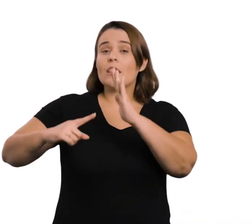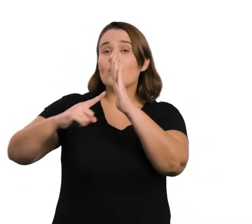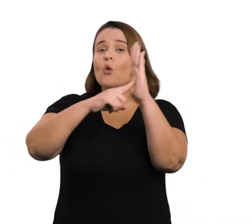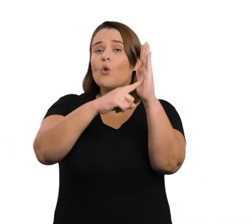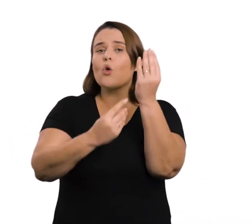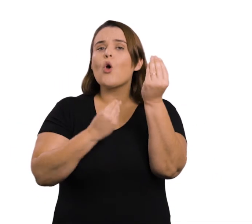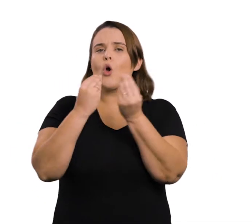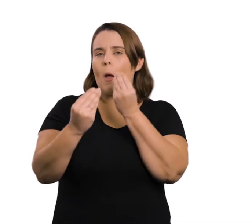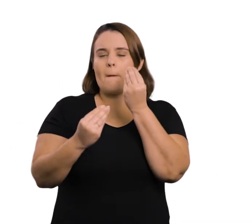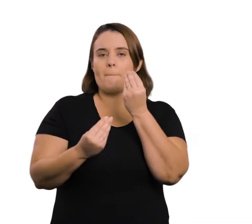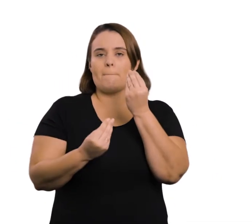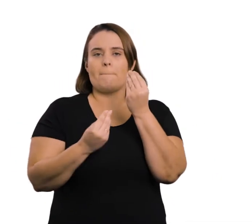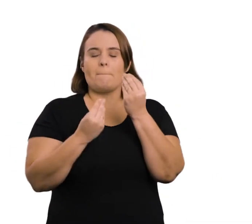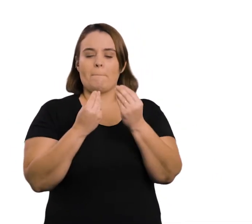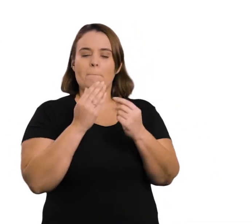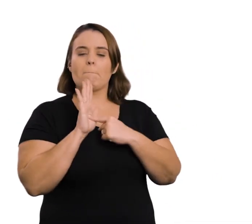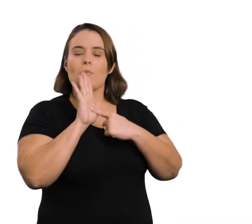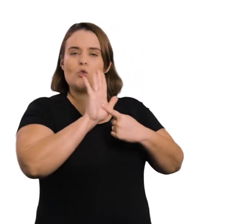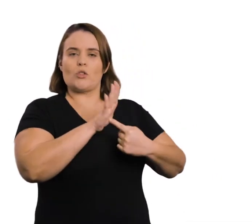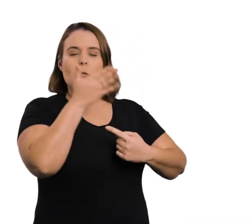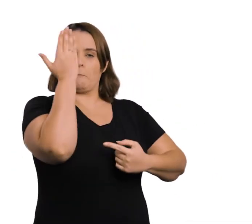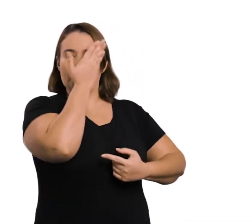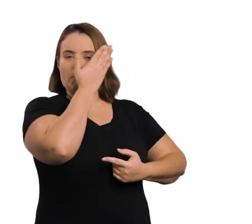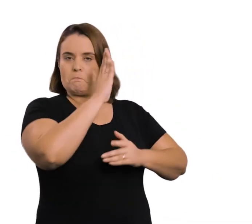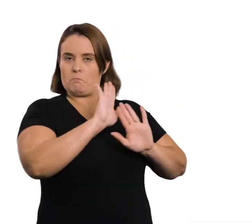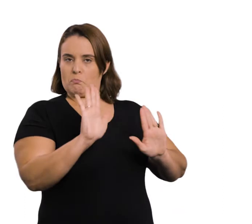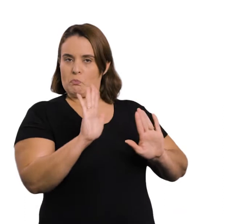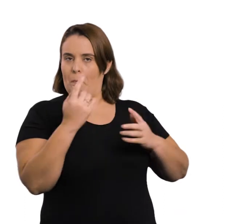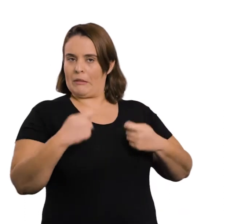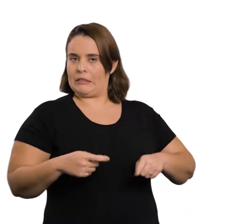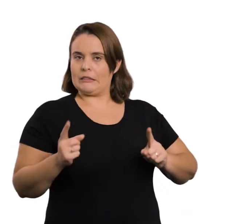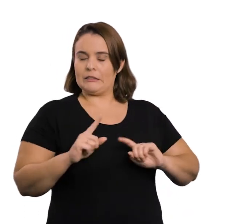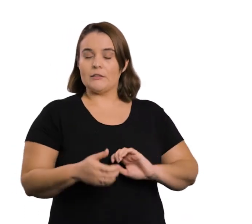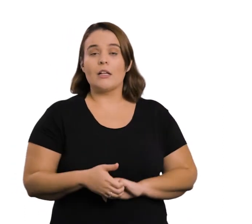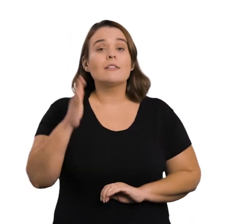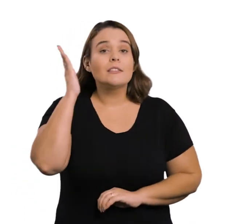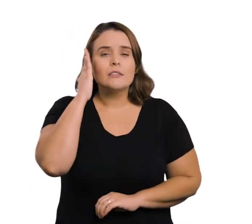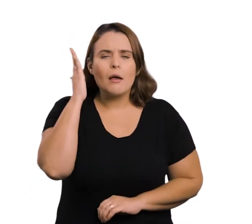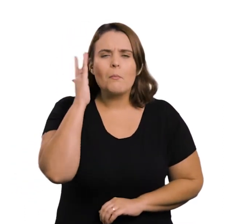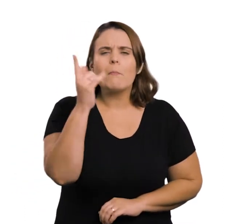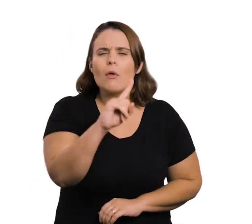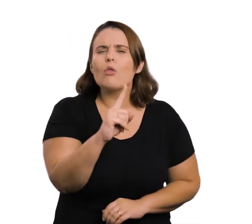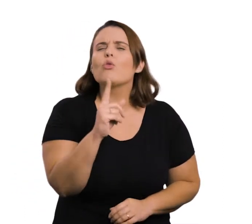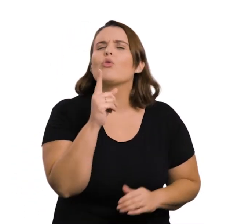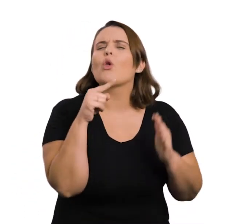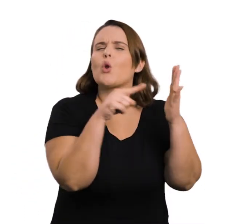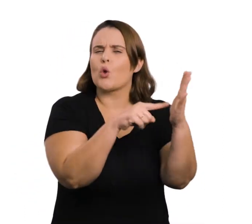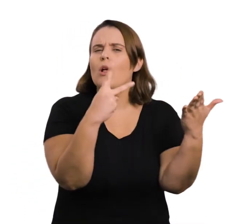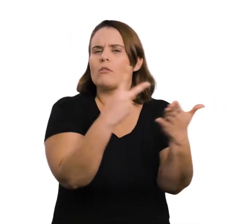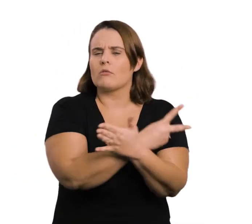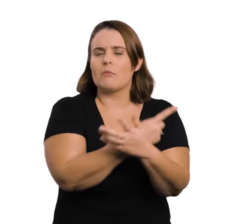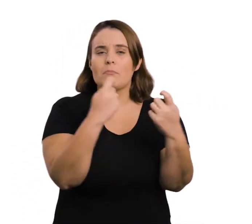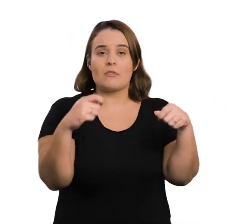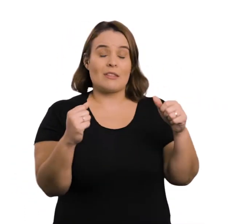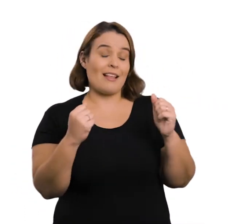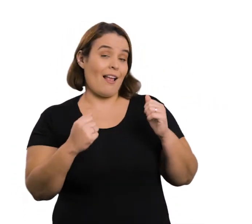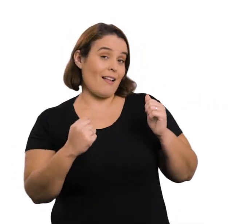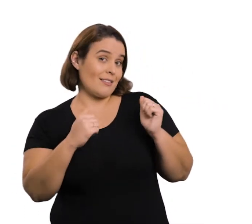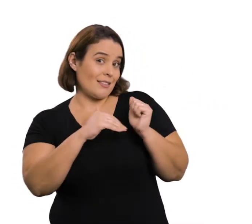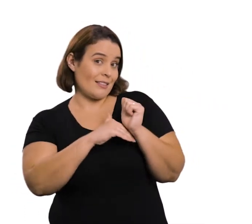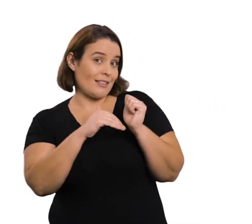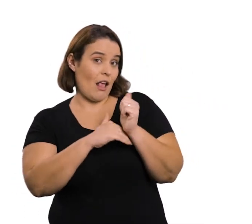telefone. As denúncias podem ser feitas de modo anônimo. Para saber sobre o andamento das denúncias, basta